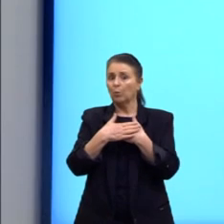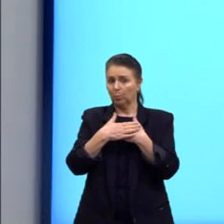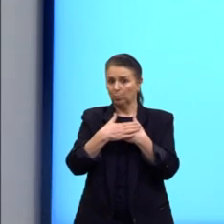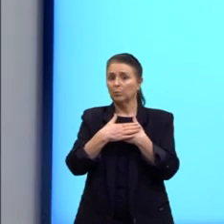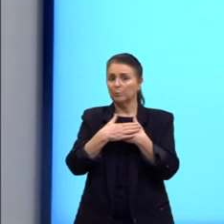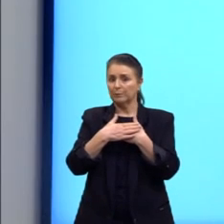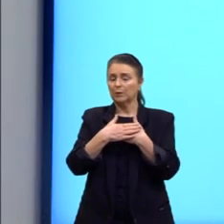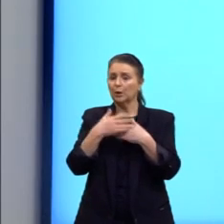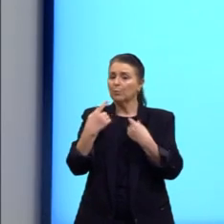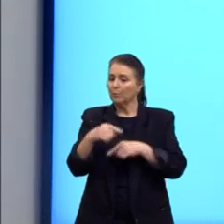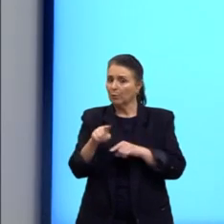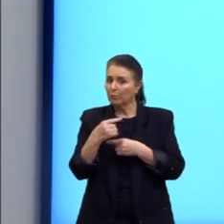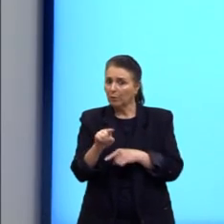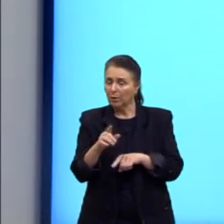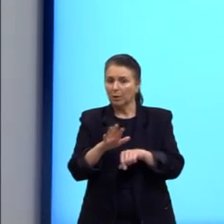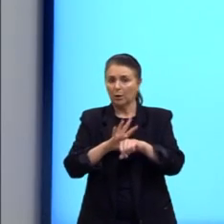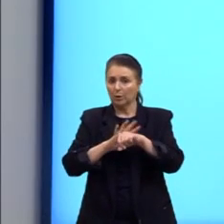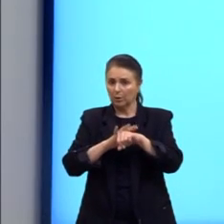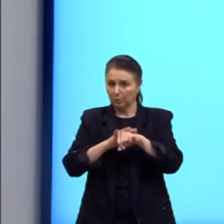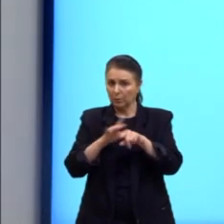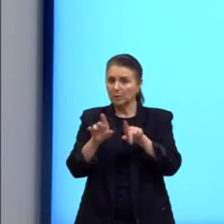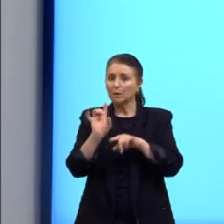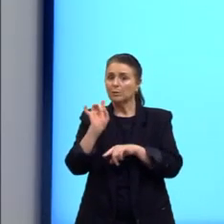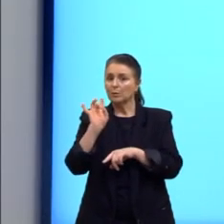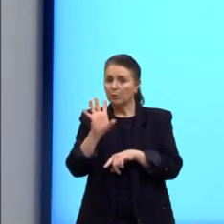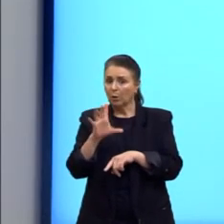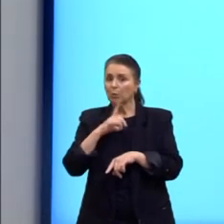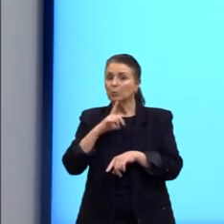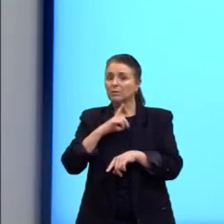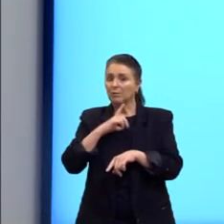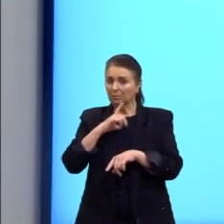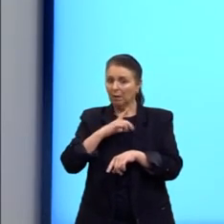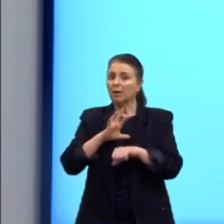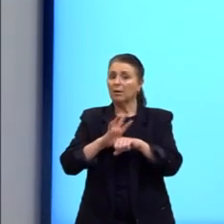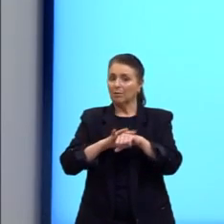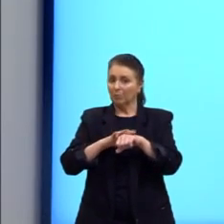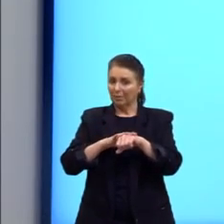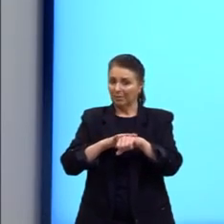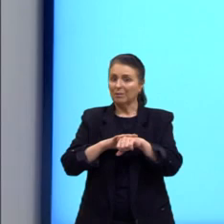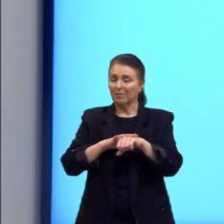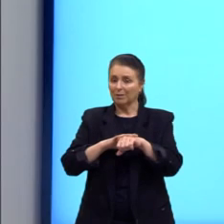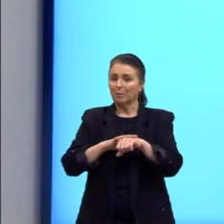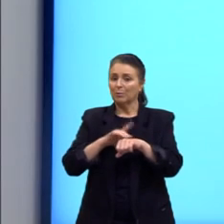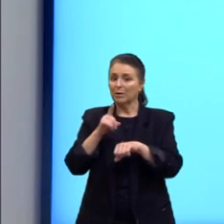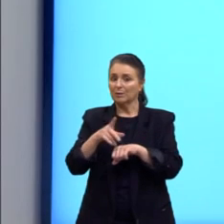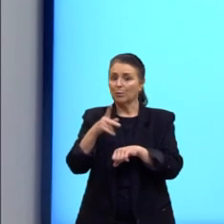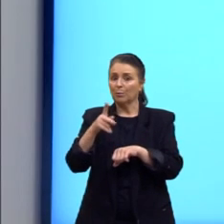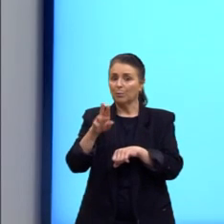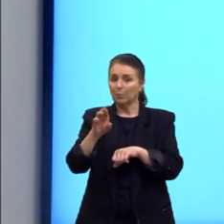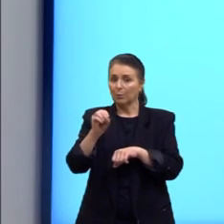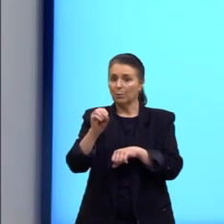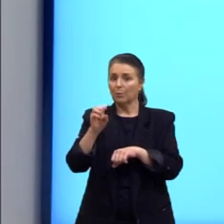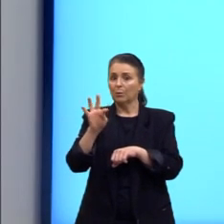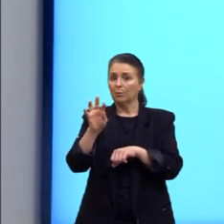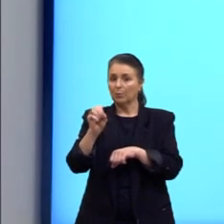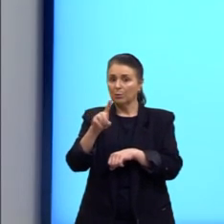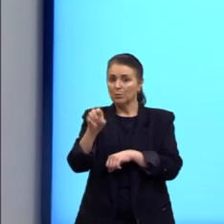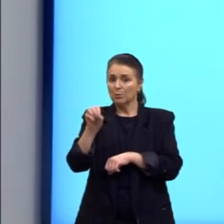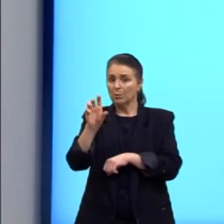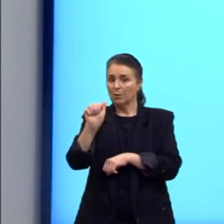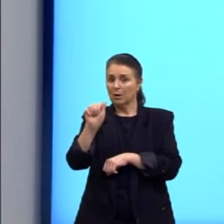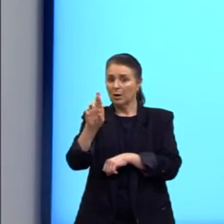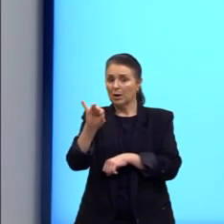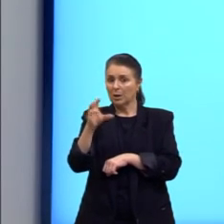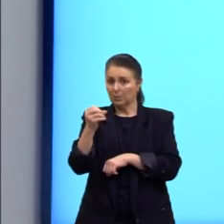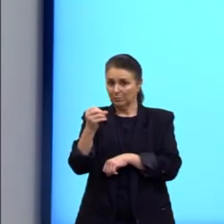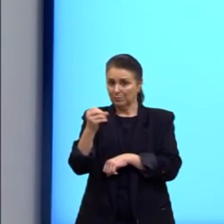transmitir a doença, né? É somente os barbeiros infectados por esse parasita, por esse protozoário, tá? Então,